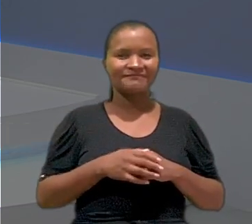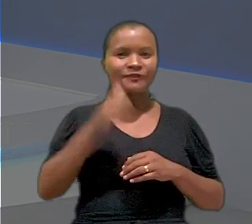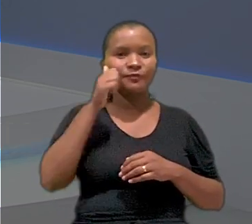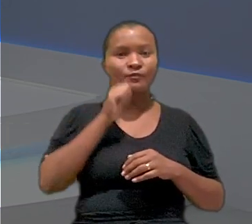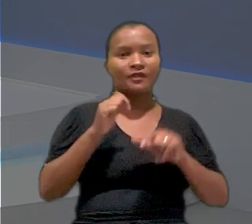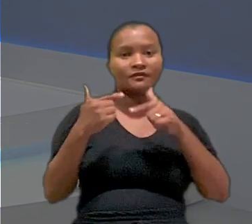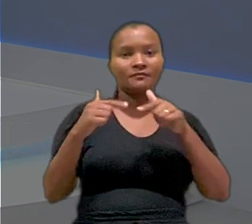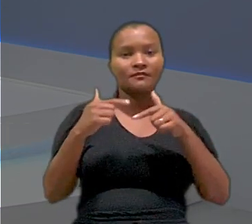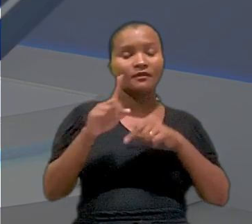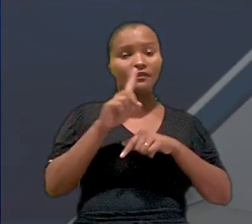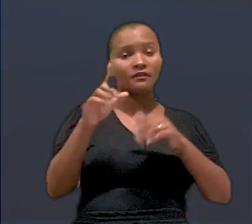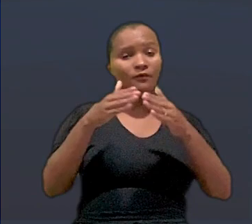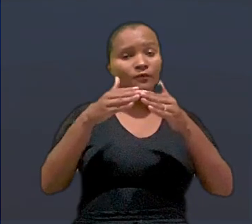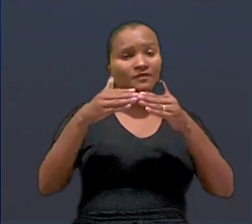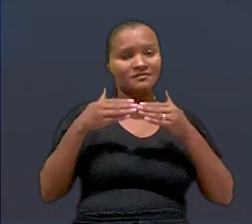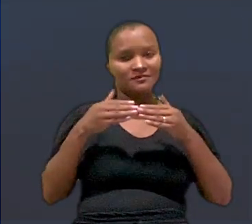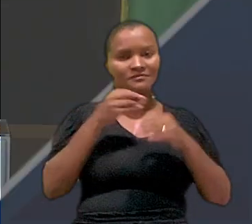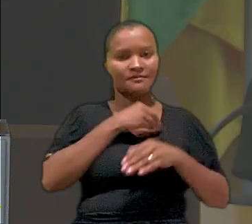programa de hoje.